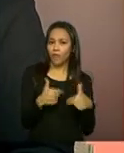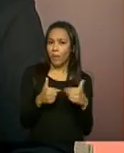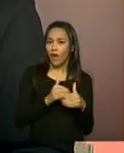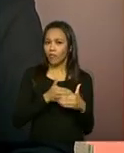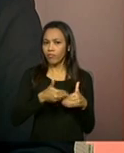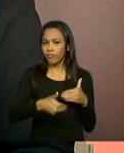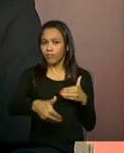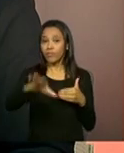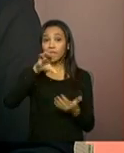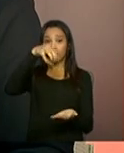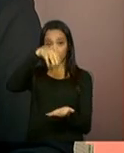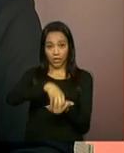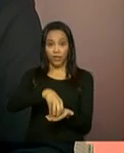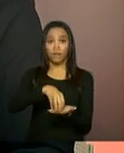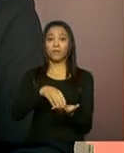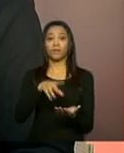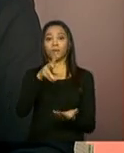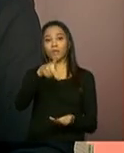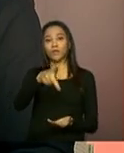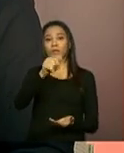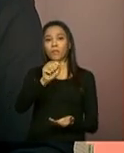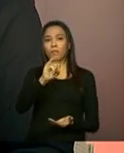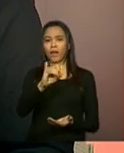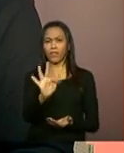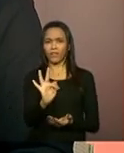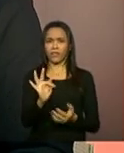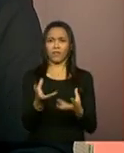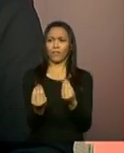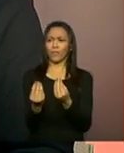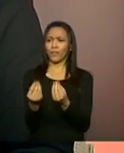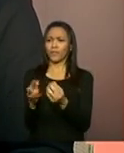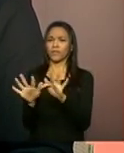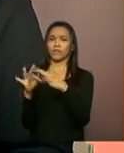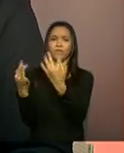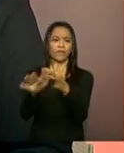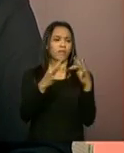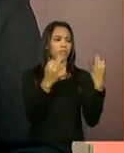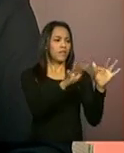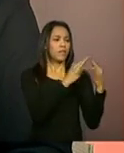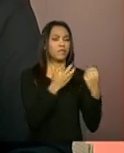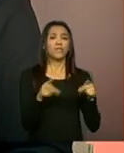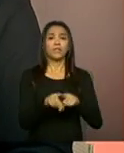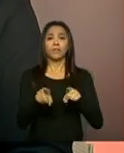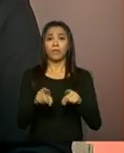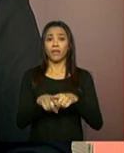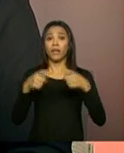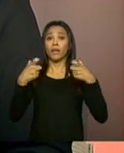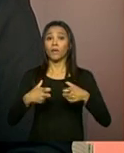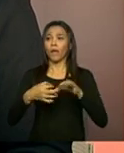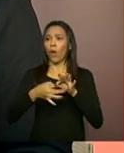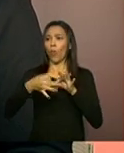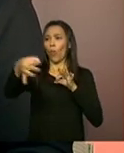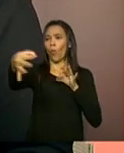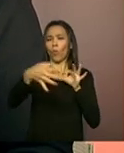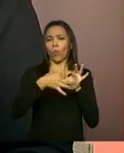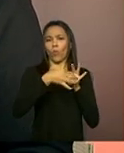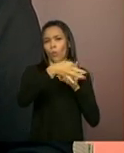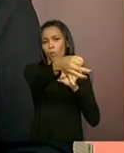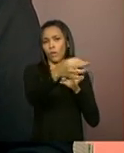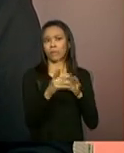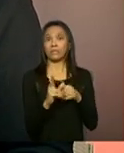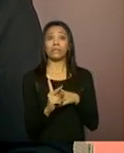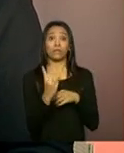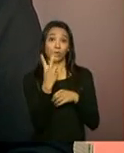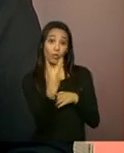equipe volante em locais com grande número de famílias, mas também em áreas mais espaçadas, chegando a 2 ou 3